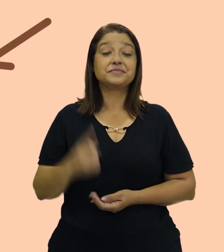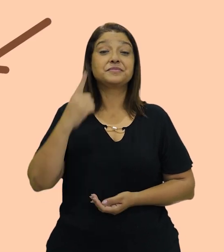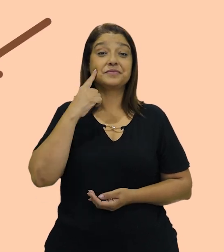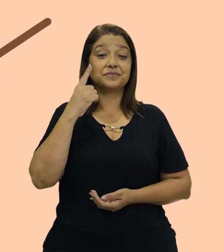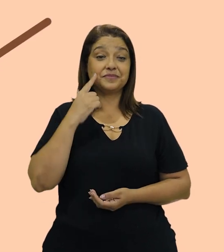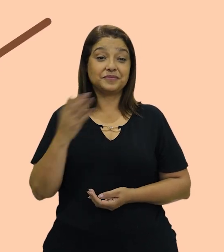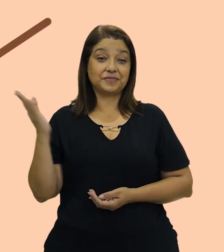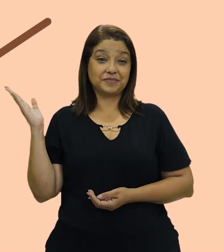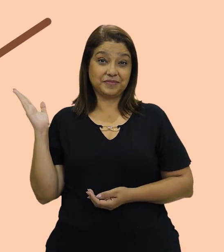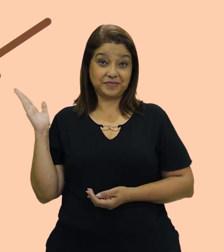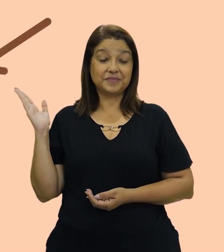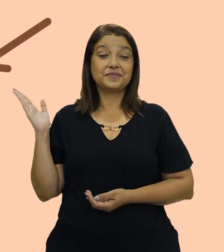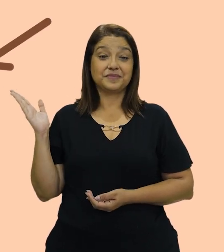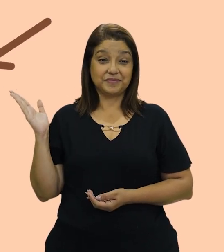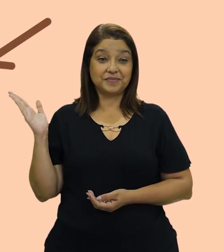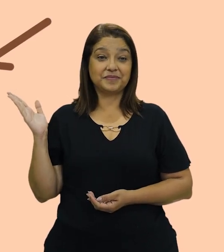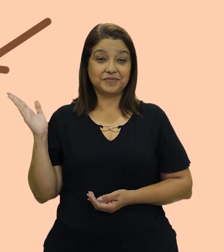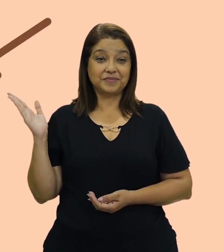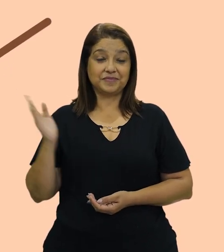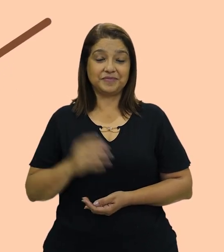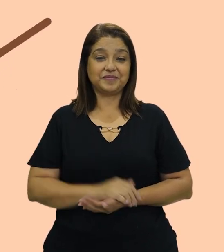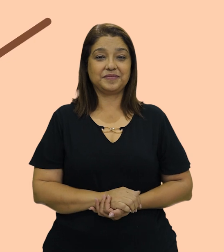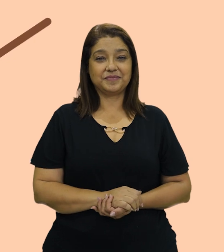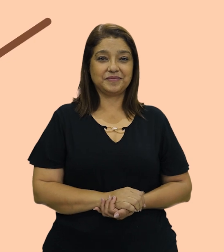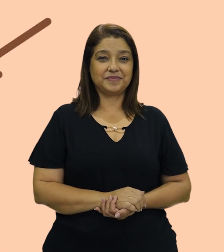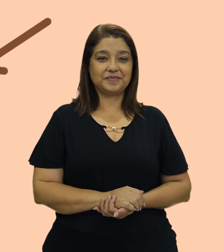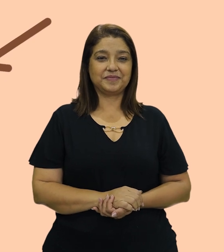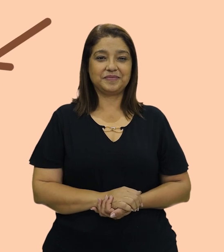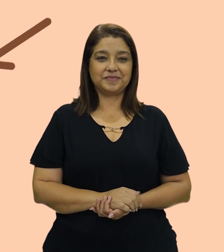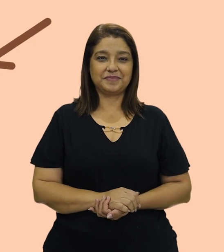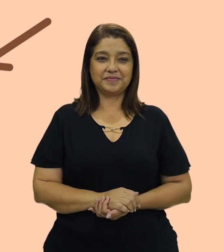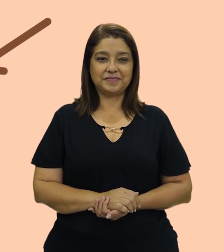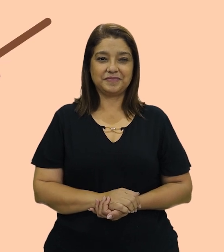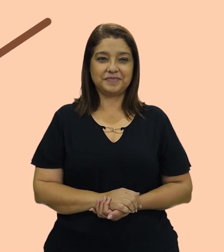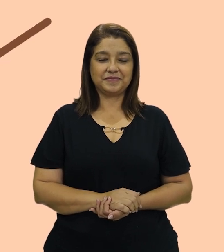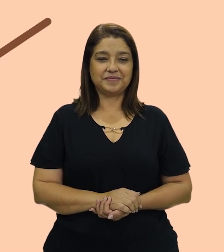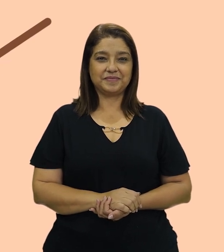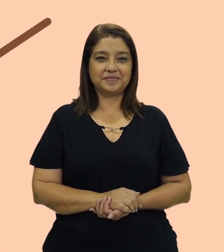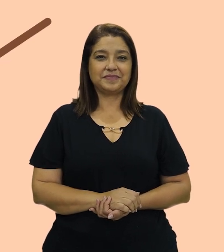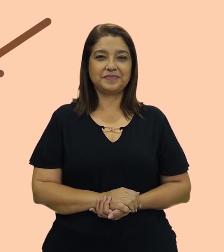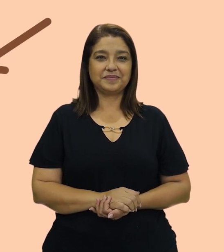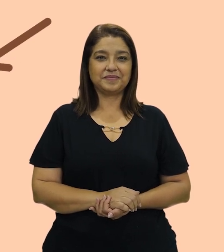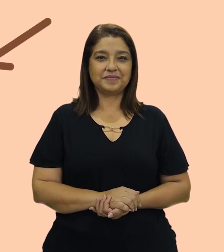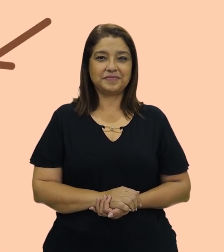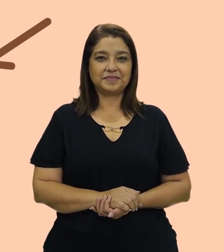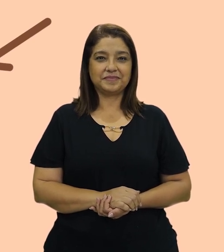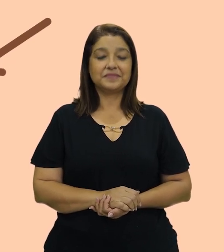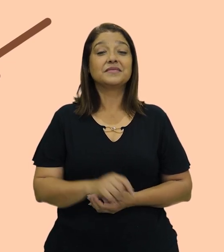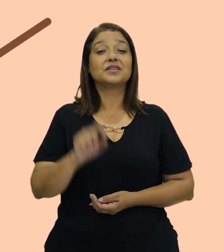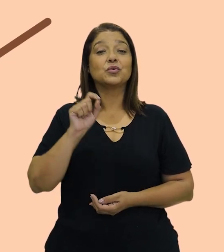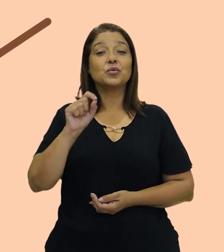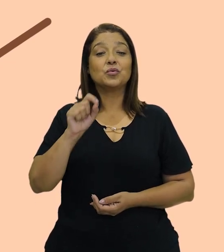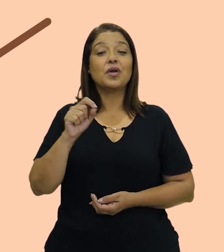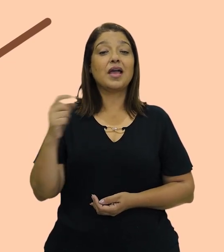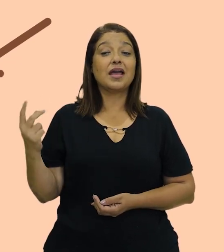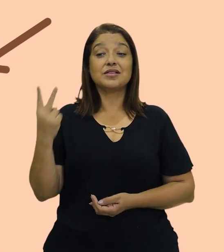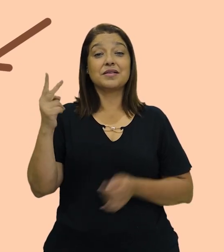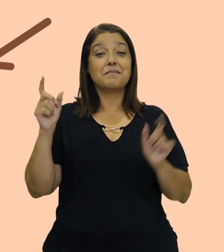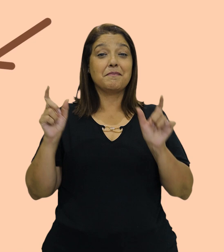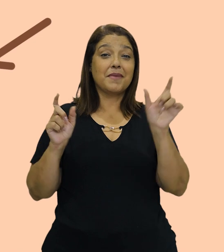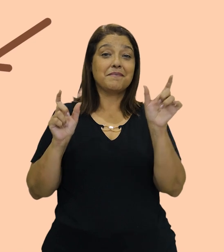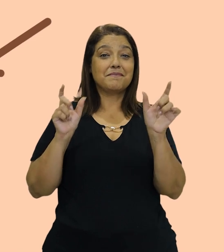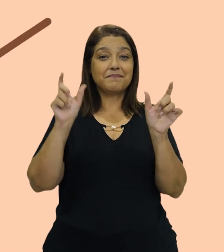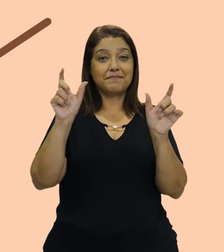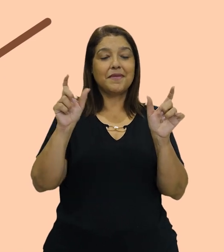genro, ó. Já que o genro father in law é sogro. Então, son in law, seria um filho em